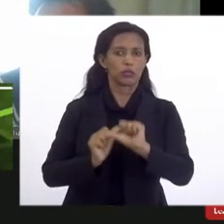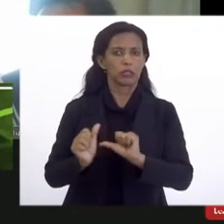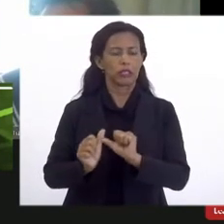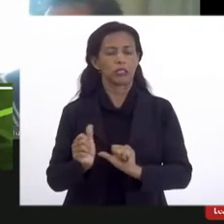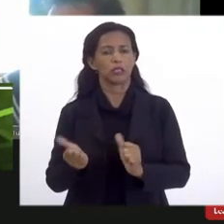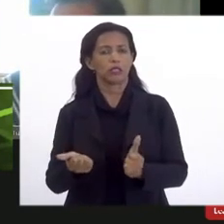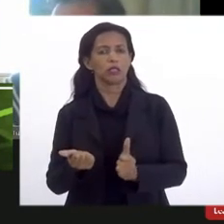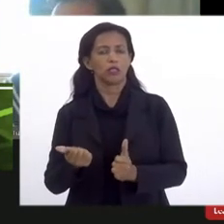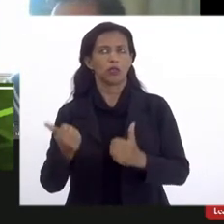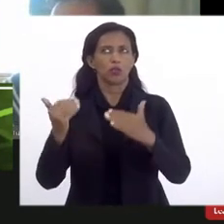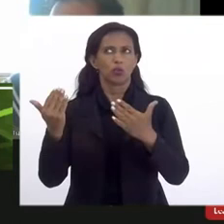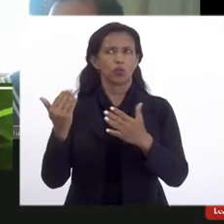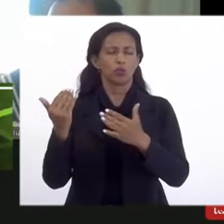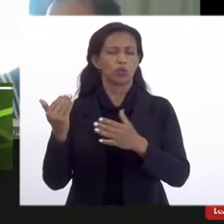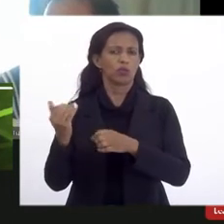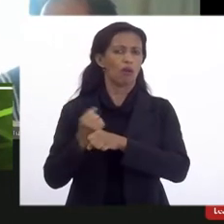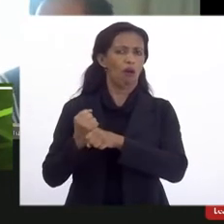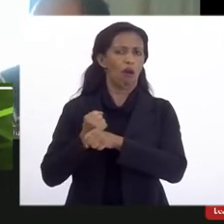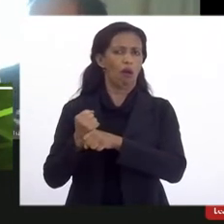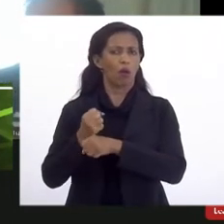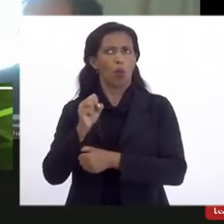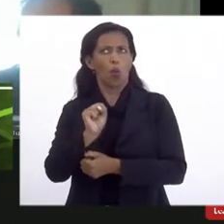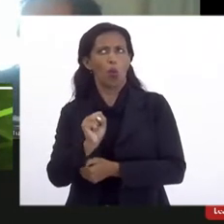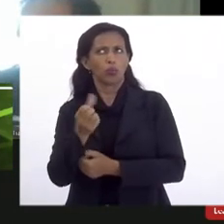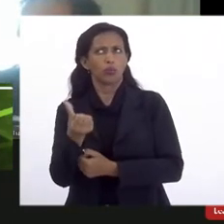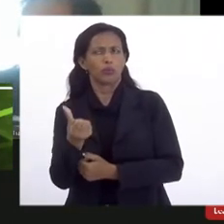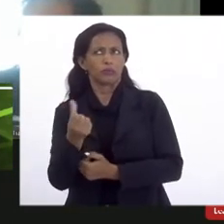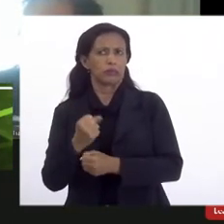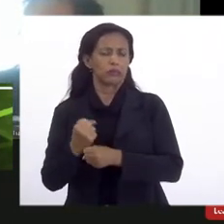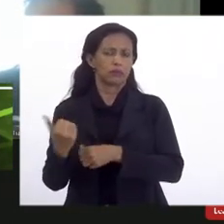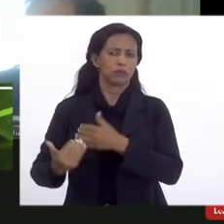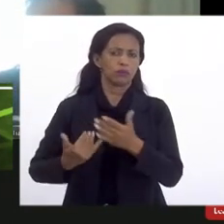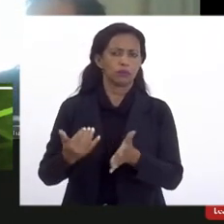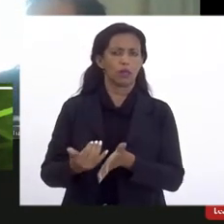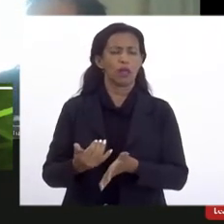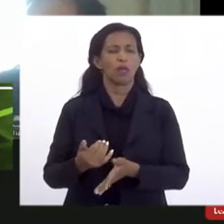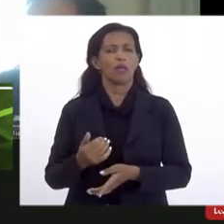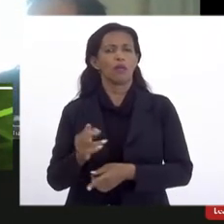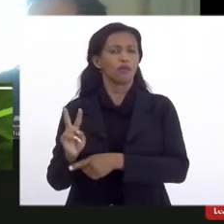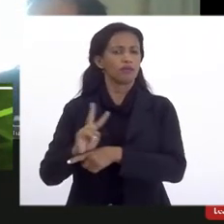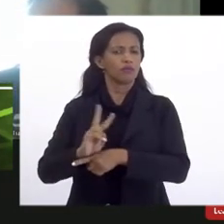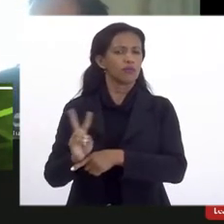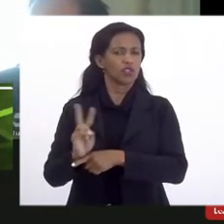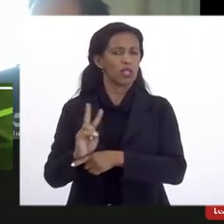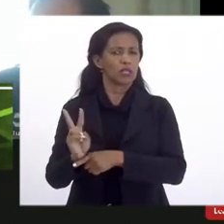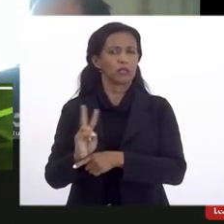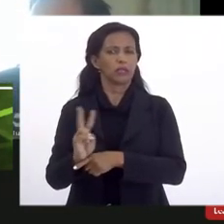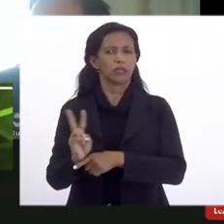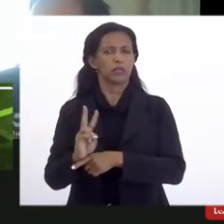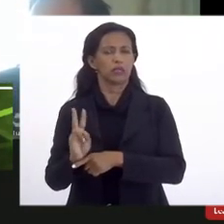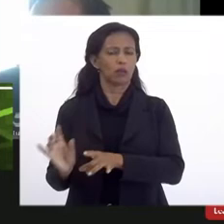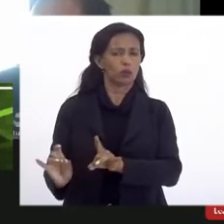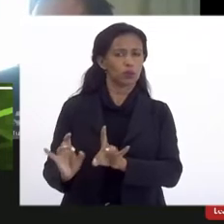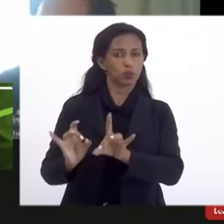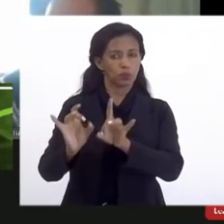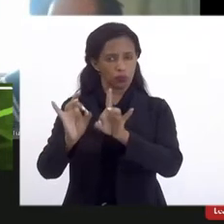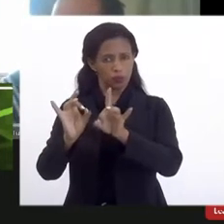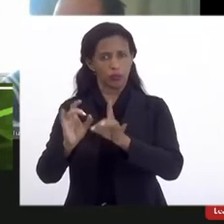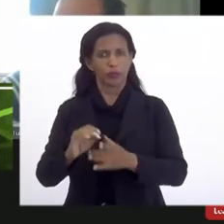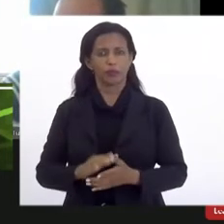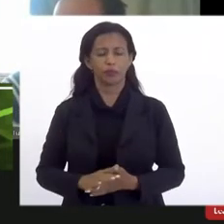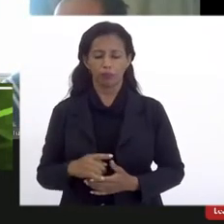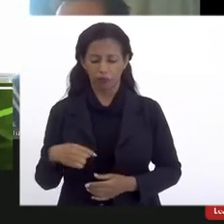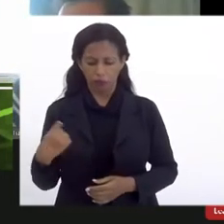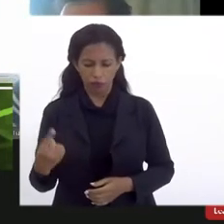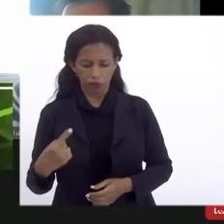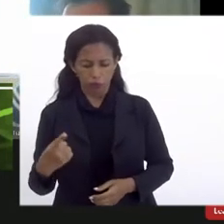oito últimos anos em função da fiscalização dirigida, fiscalização especial, mas